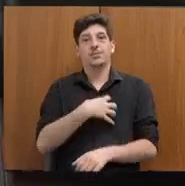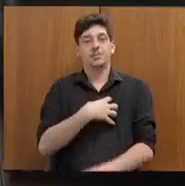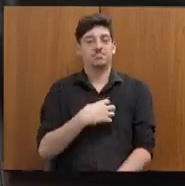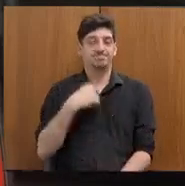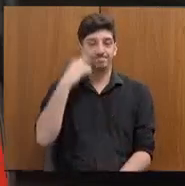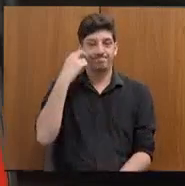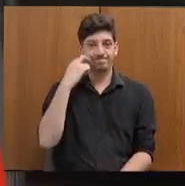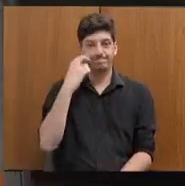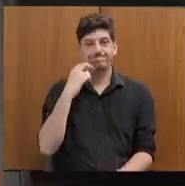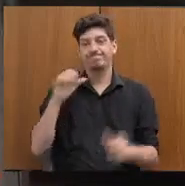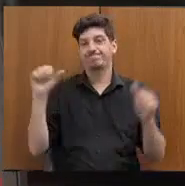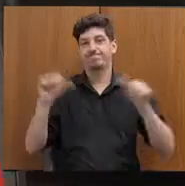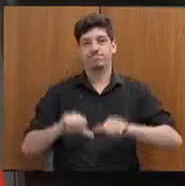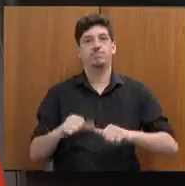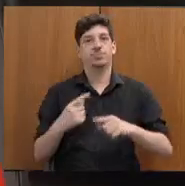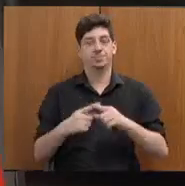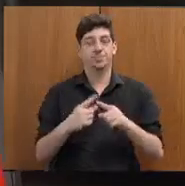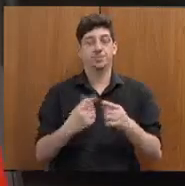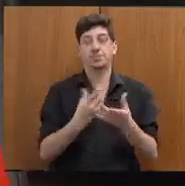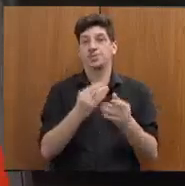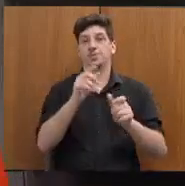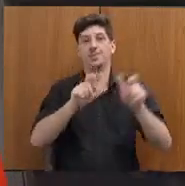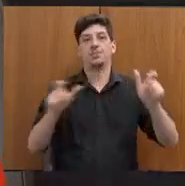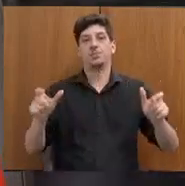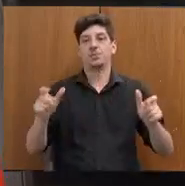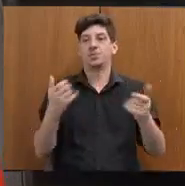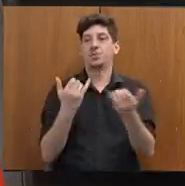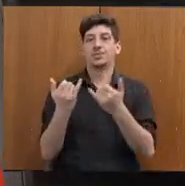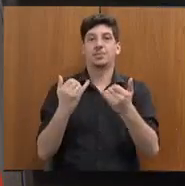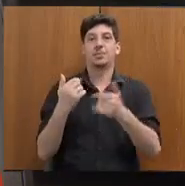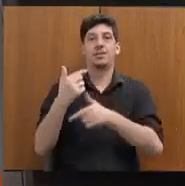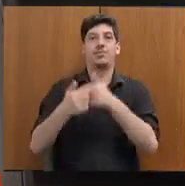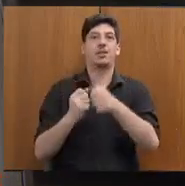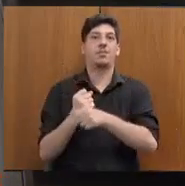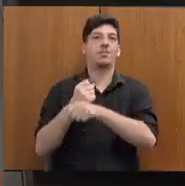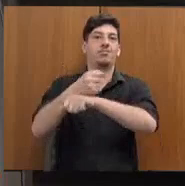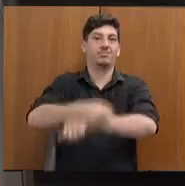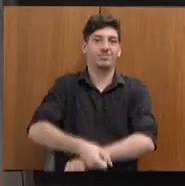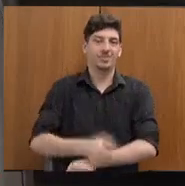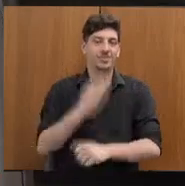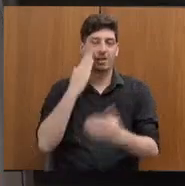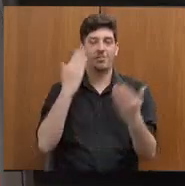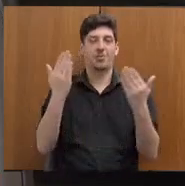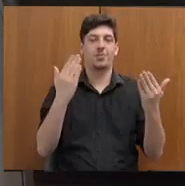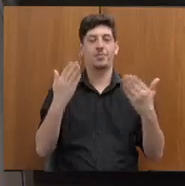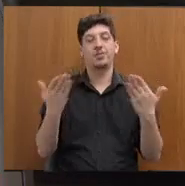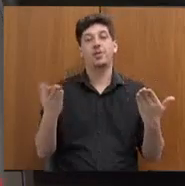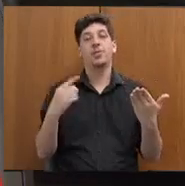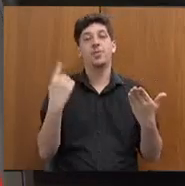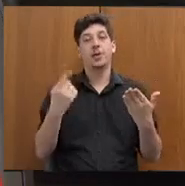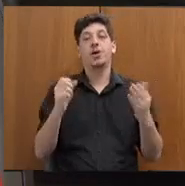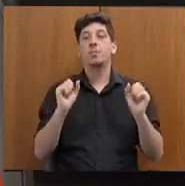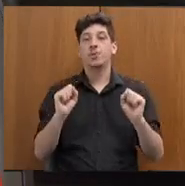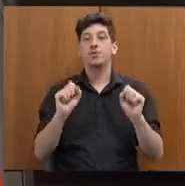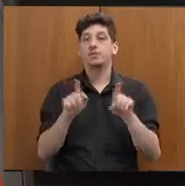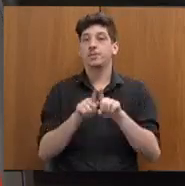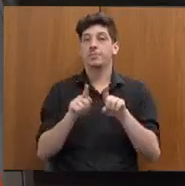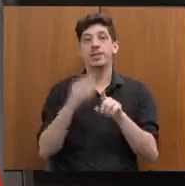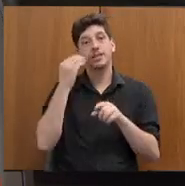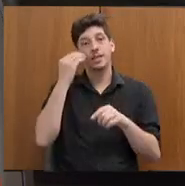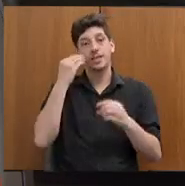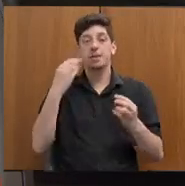de trabalhadores e trabalhadoras em situação análoga à escravidão, mas que nós possamos, inclusive junto com o Ministério Público do